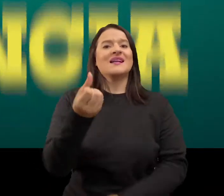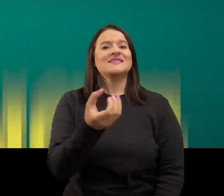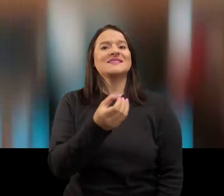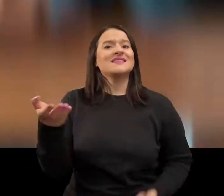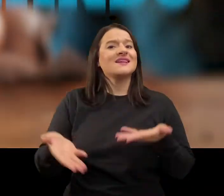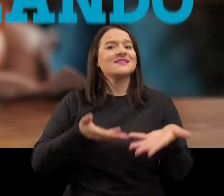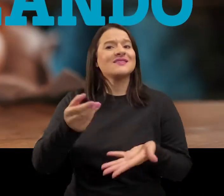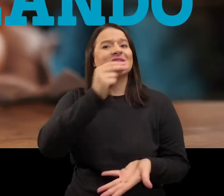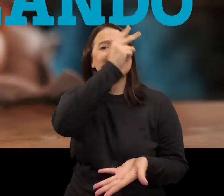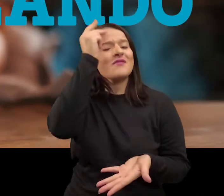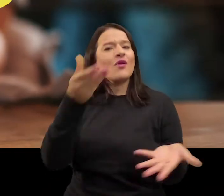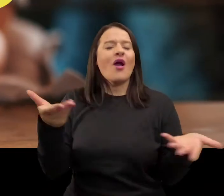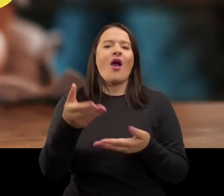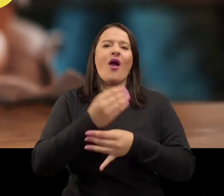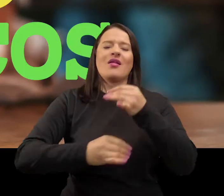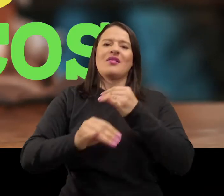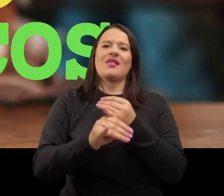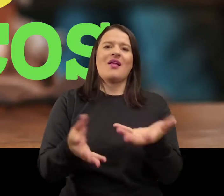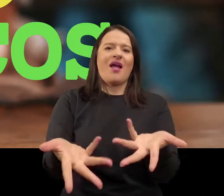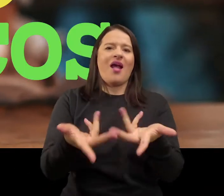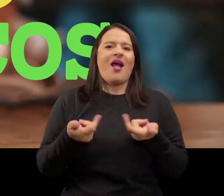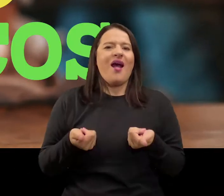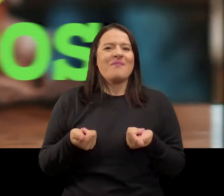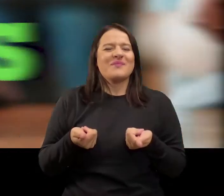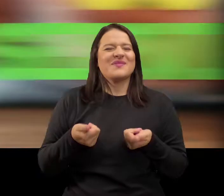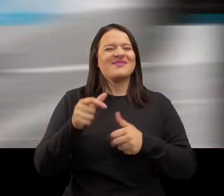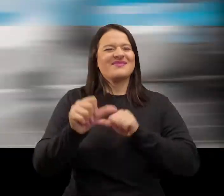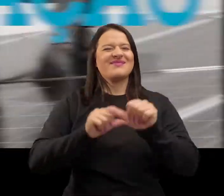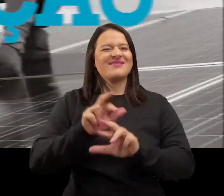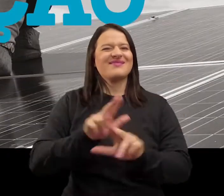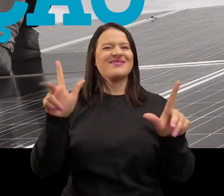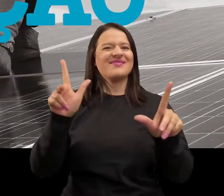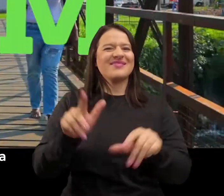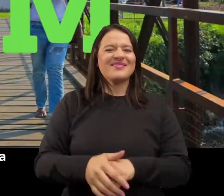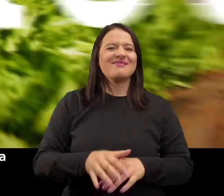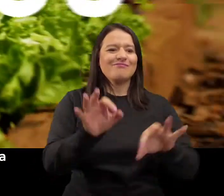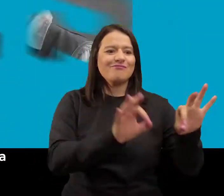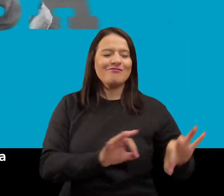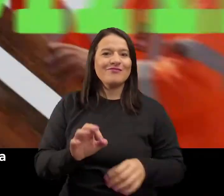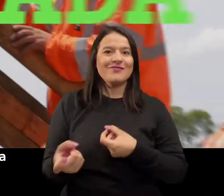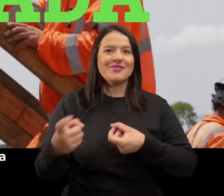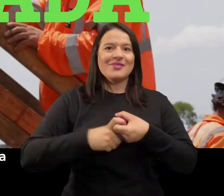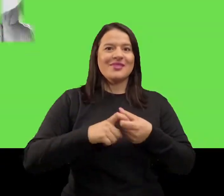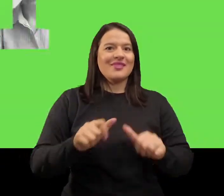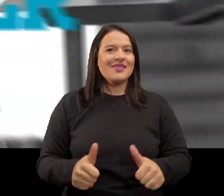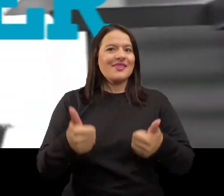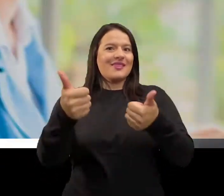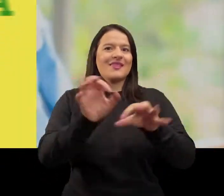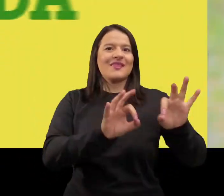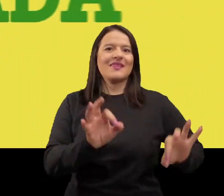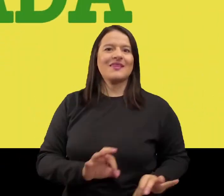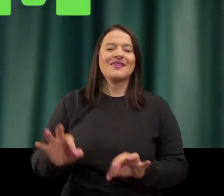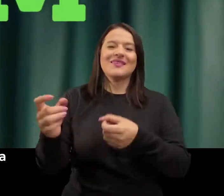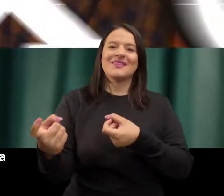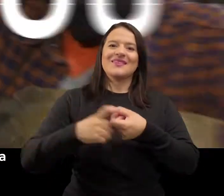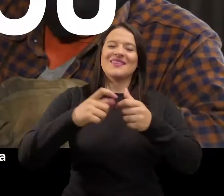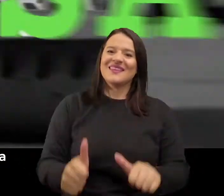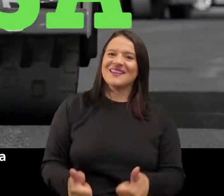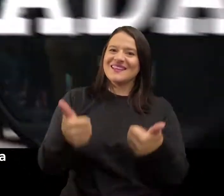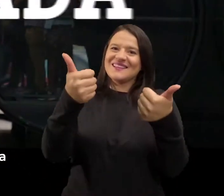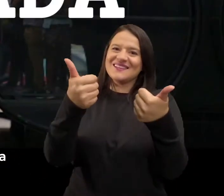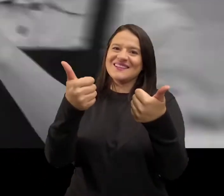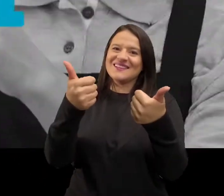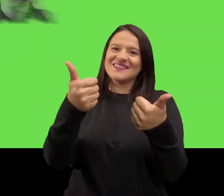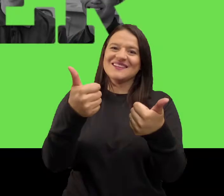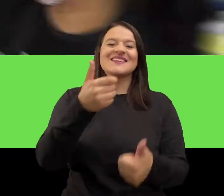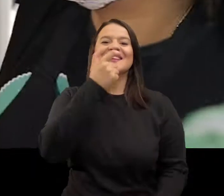eficiência, digitalizando mais de 600 serviços da Prefeitura. É inovação. Quem deixou a casa arrumada vai fazer a retomada. Quem deixou